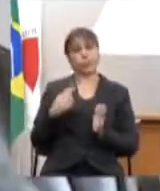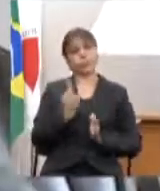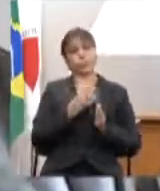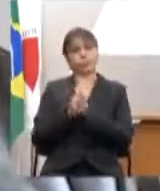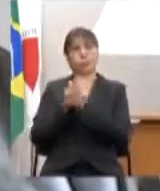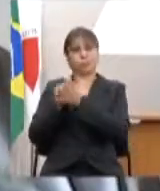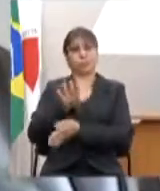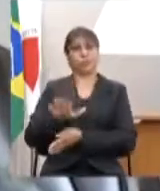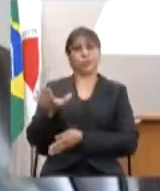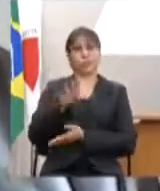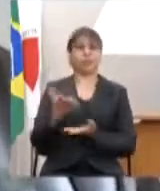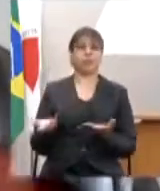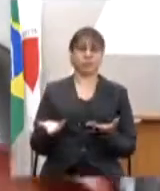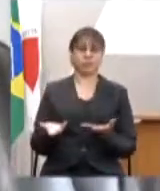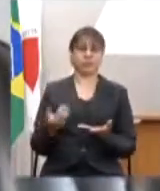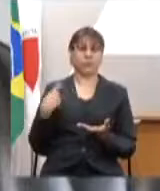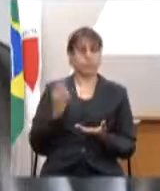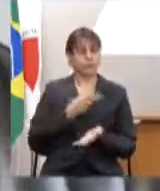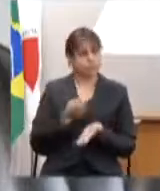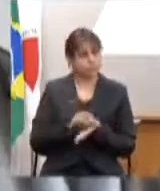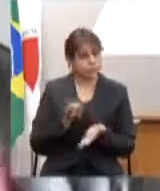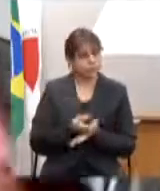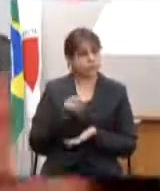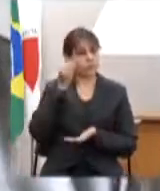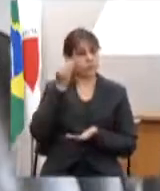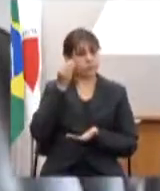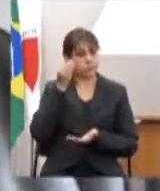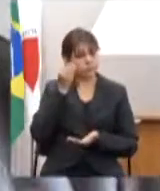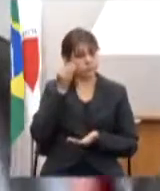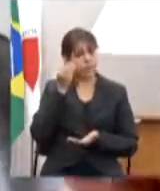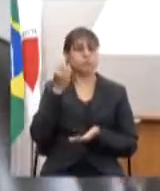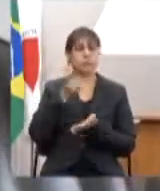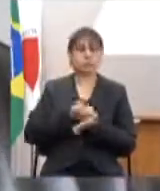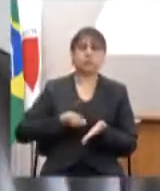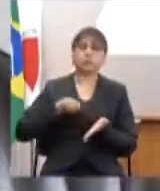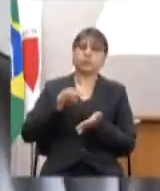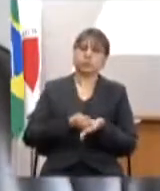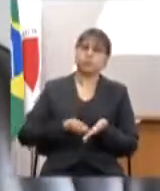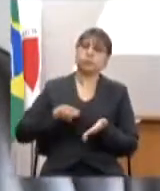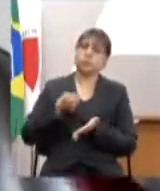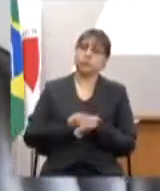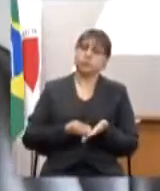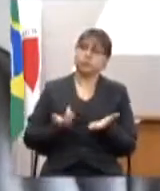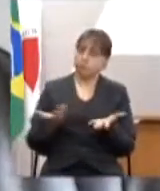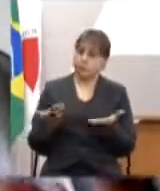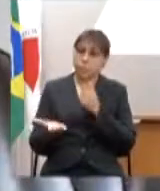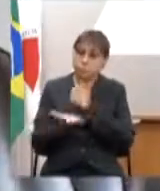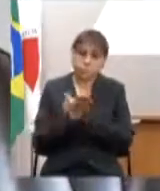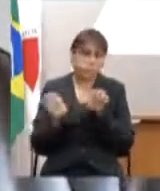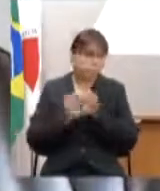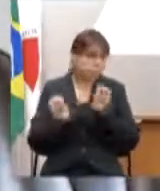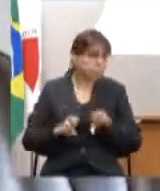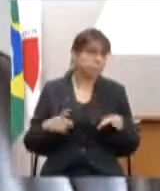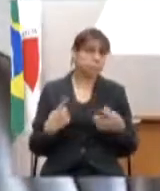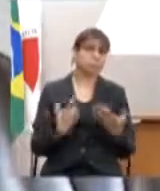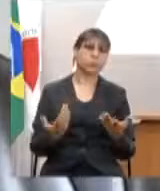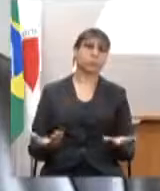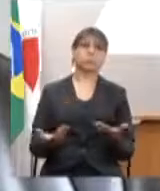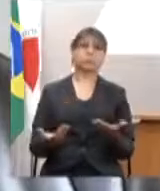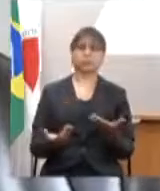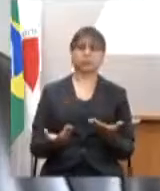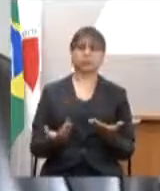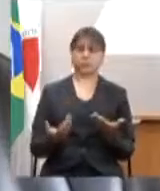a gente sempre aí tentando medicar medicar algum apoio alguma estrutura do